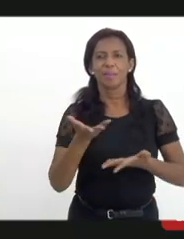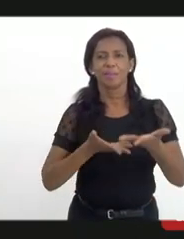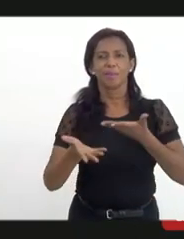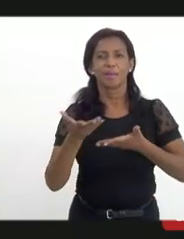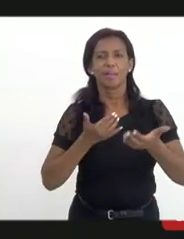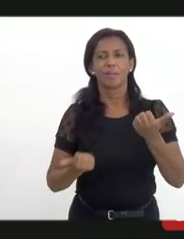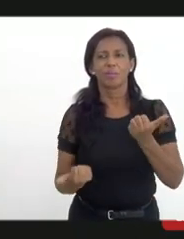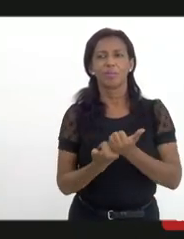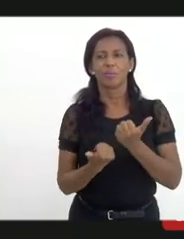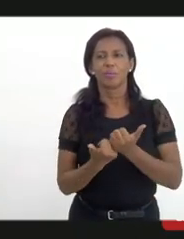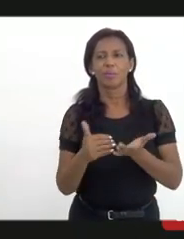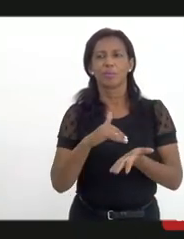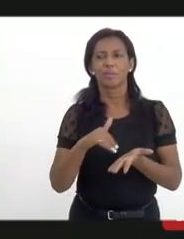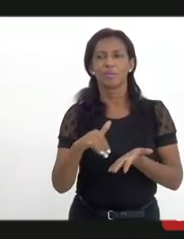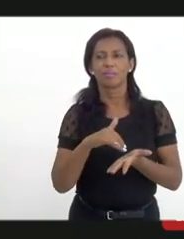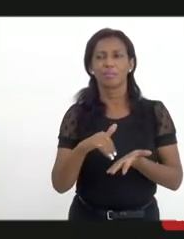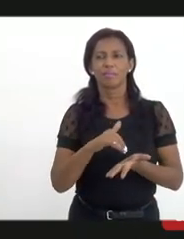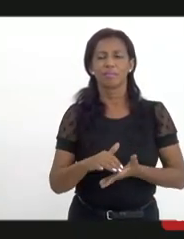subsecretário,